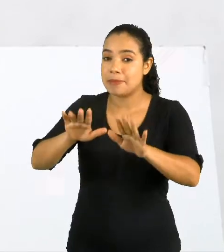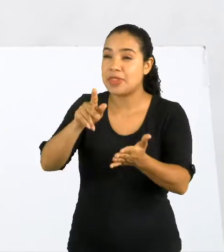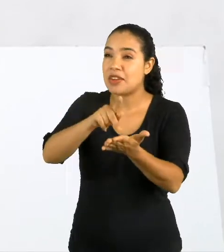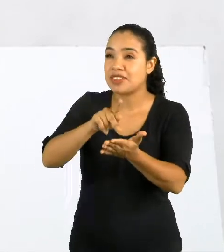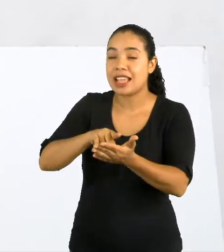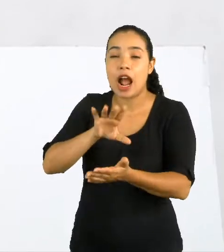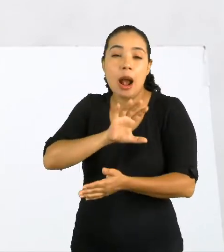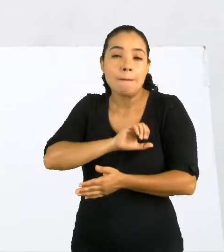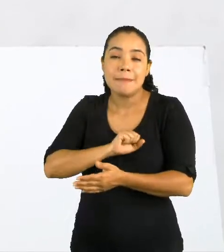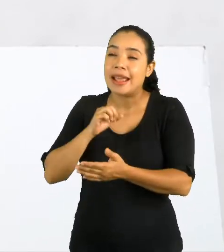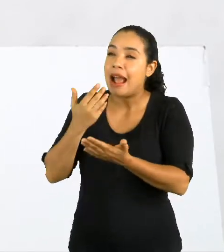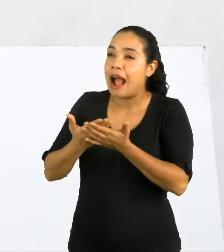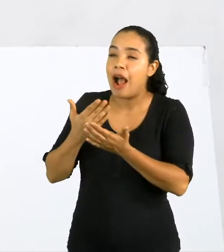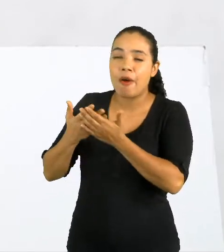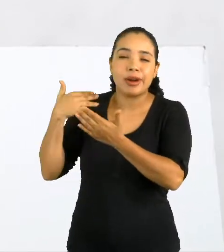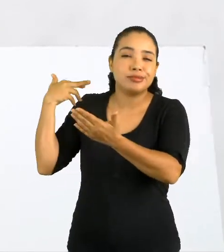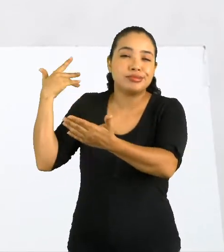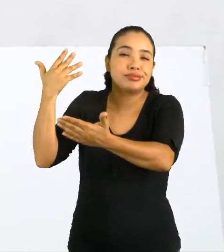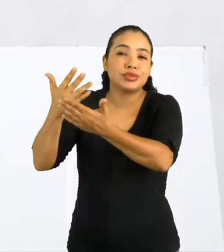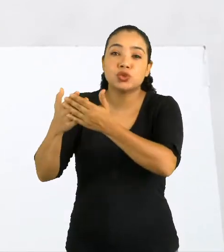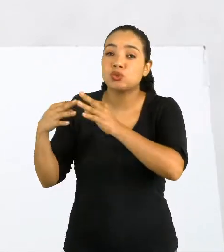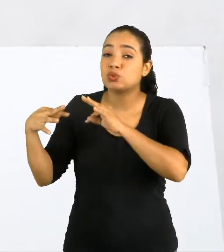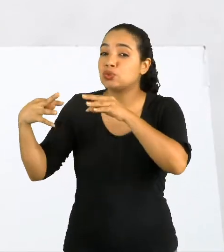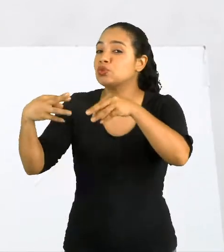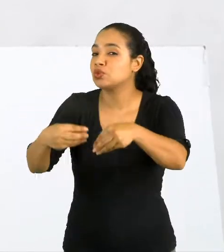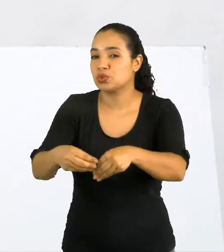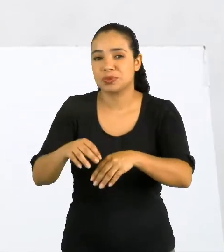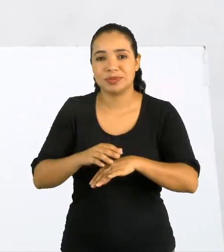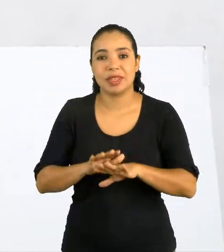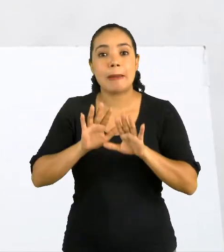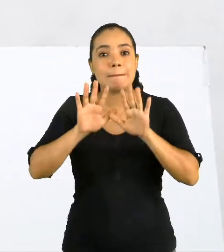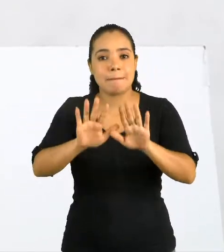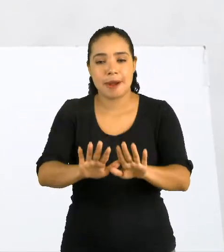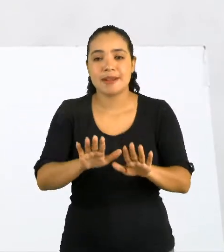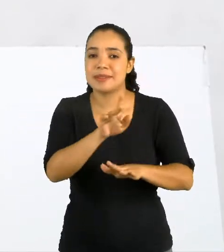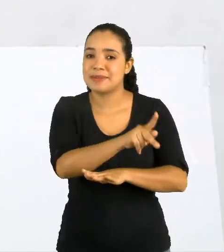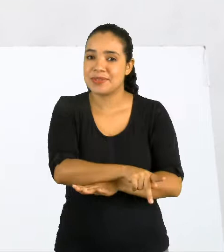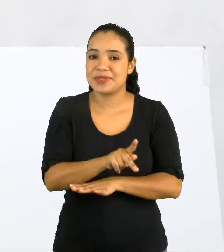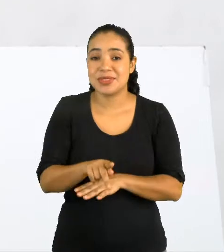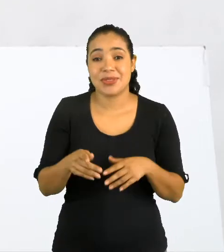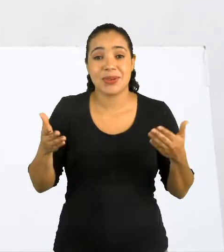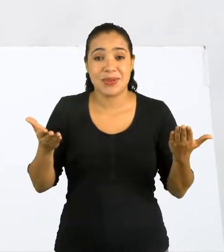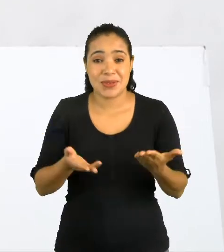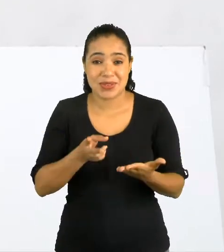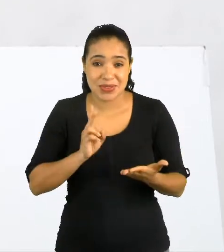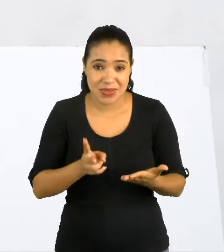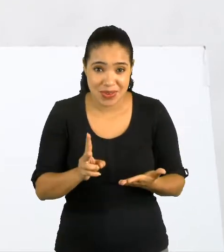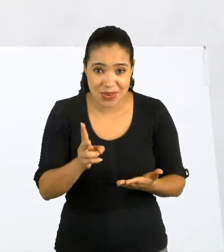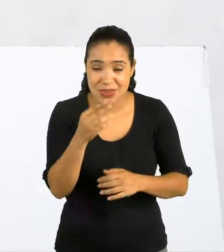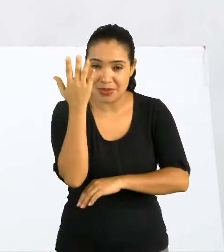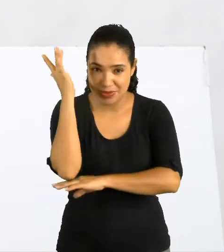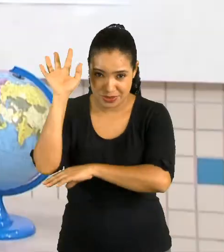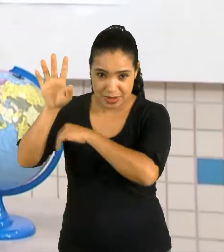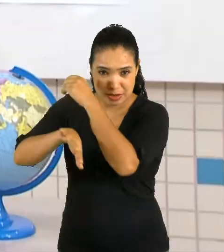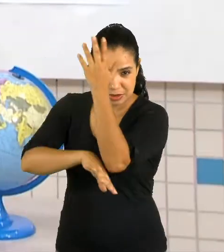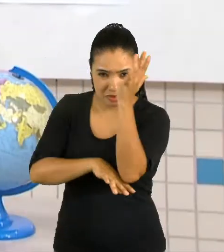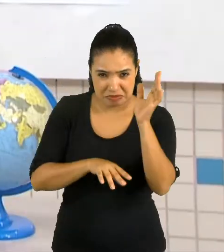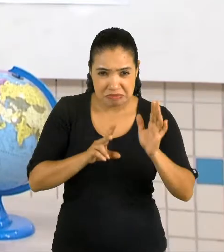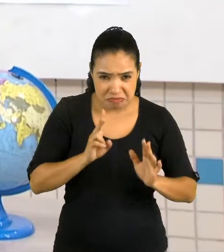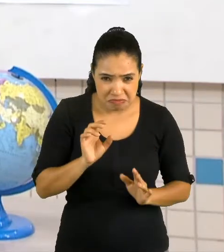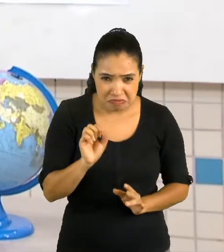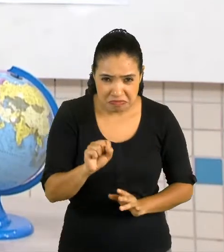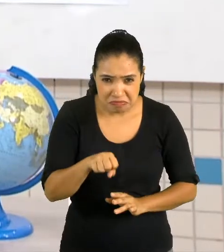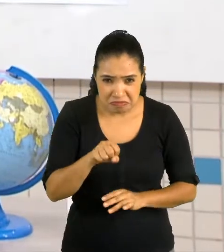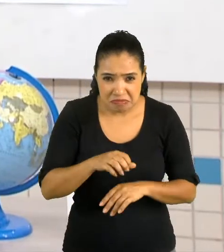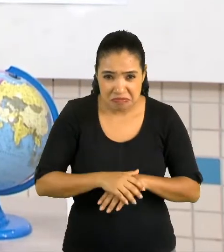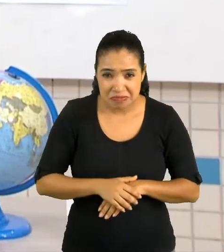todas as nossas aulas. Mas, professora, hoje vamos continuar falando sobre fenômenos da natureza? Pode